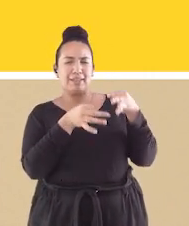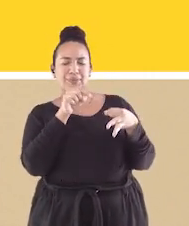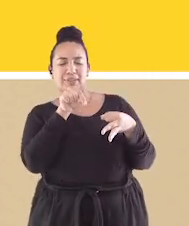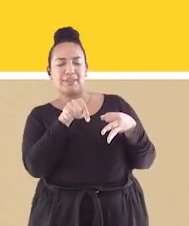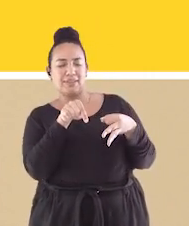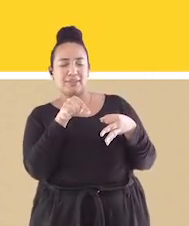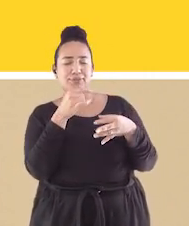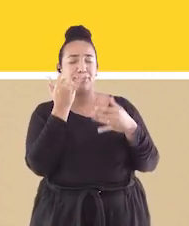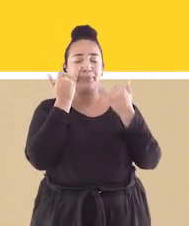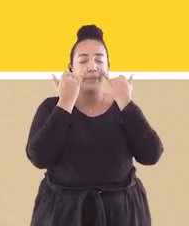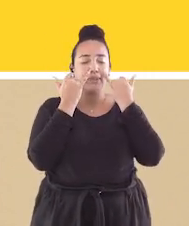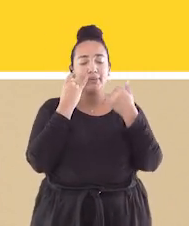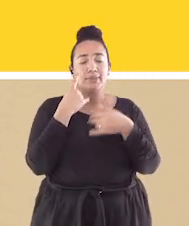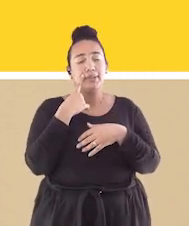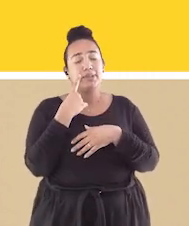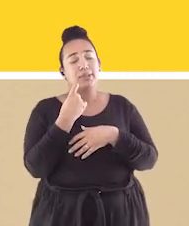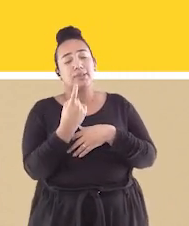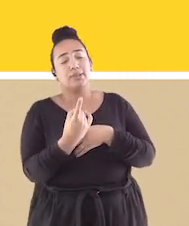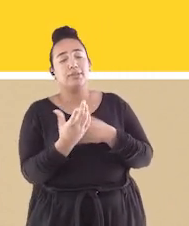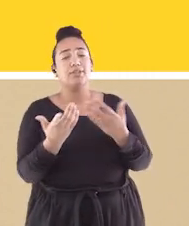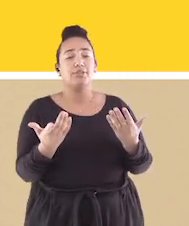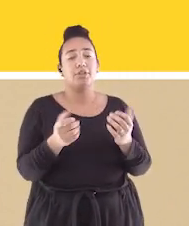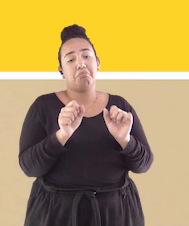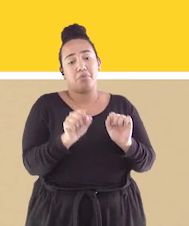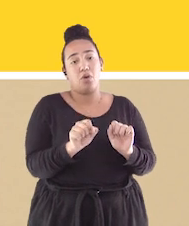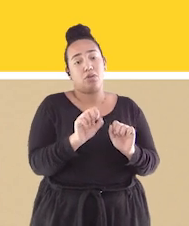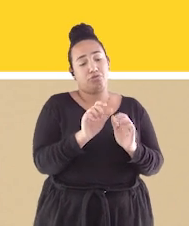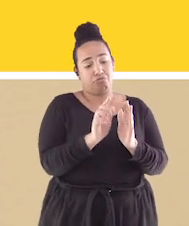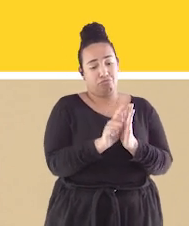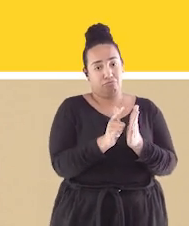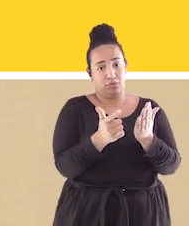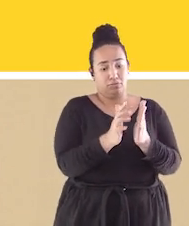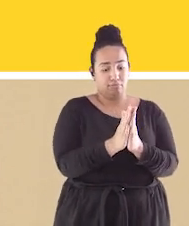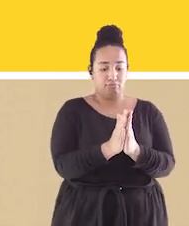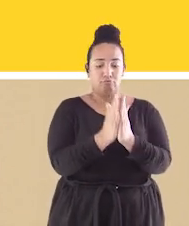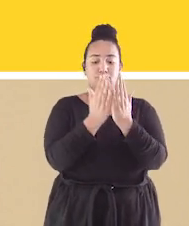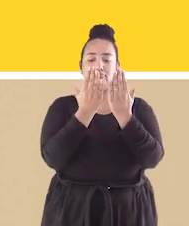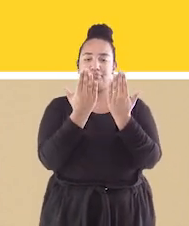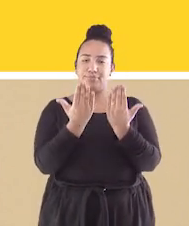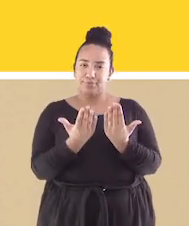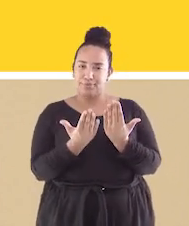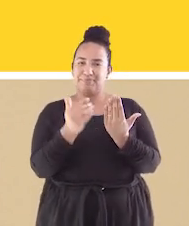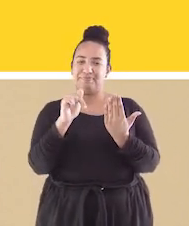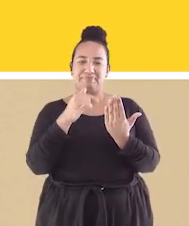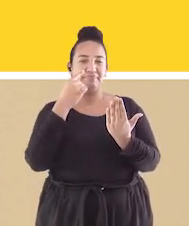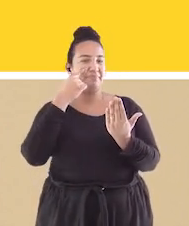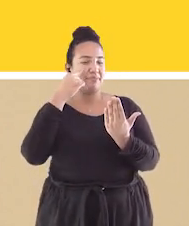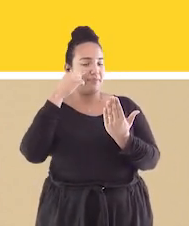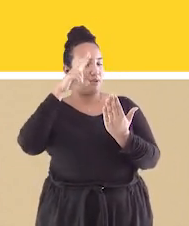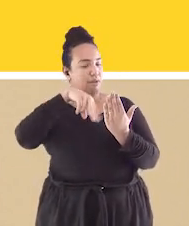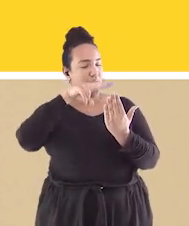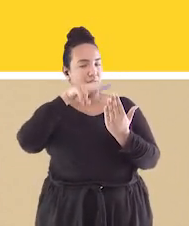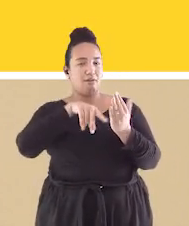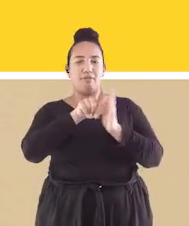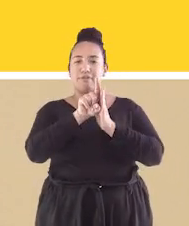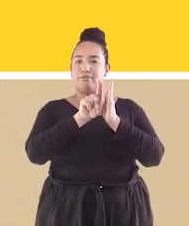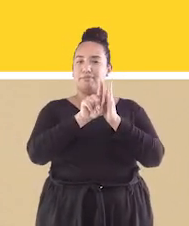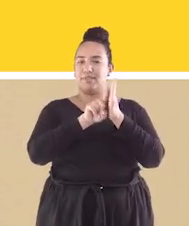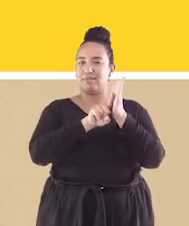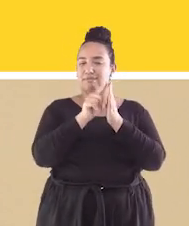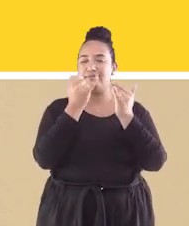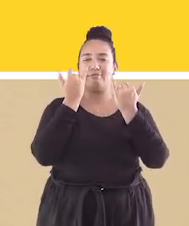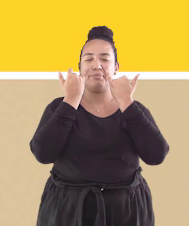interessante e pode decidir abrir o jornal para ver as notícias expostas na vitrine e também outras